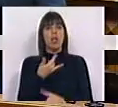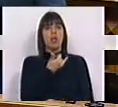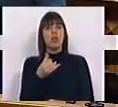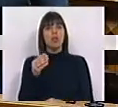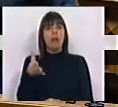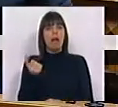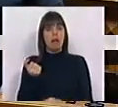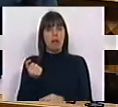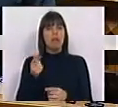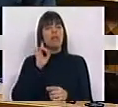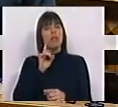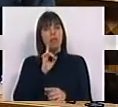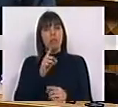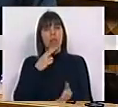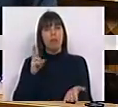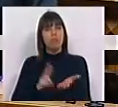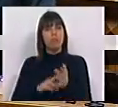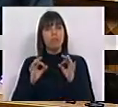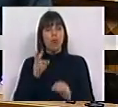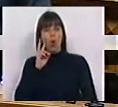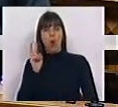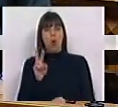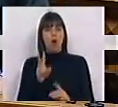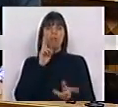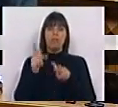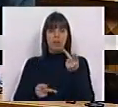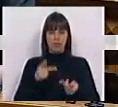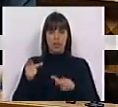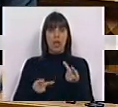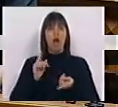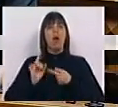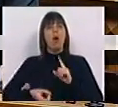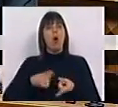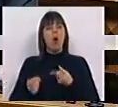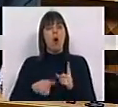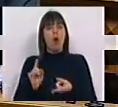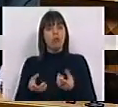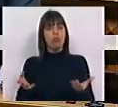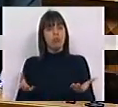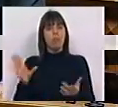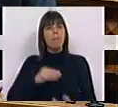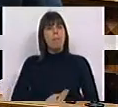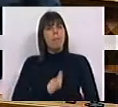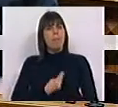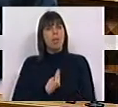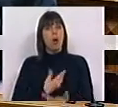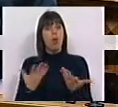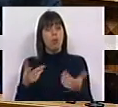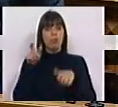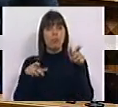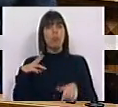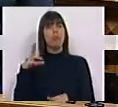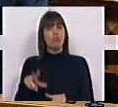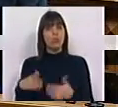2015, importa efetivamente olharmos, avaliarmos aquilo que mais preocupa os